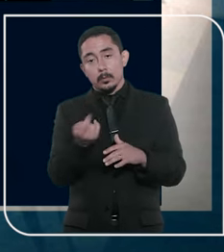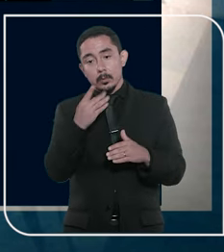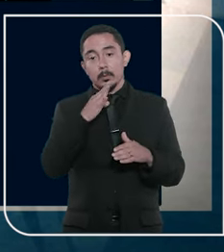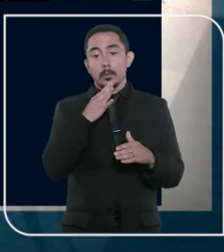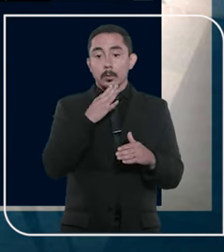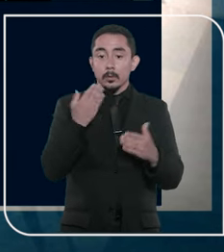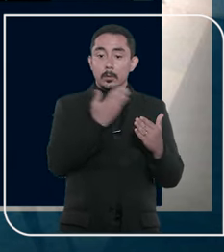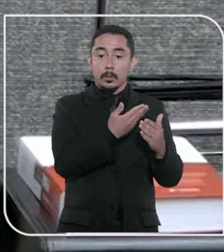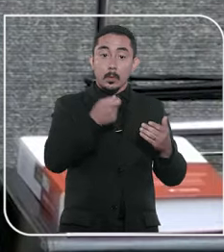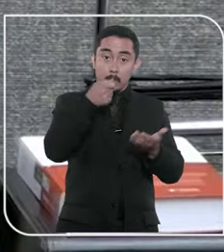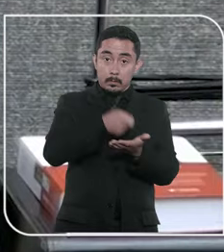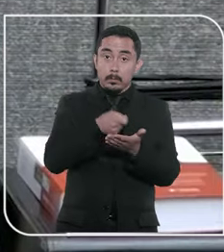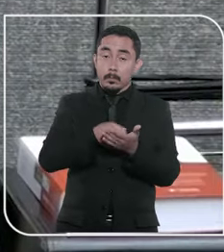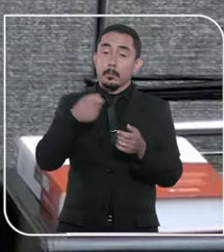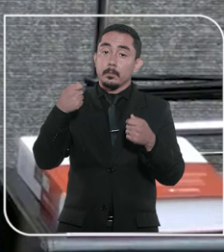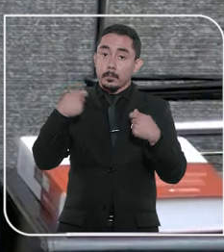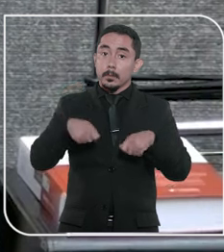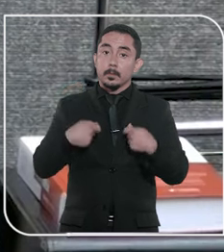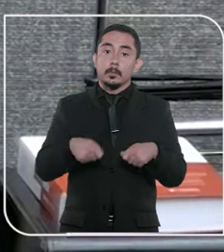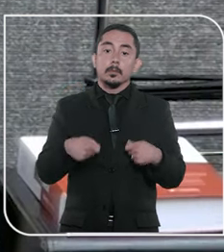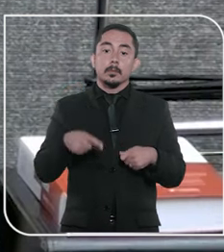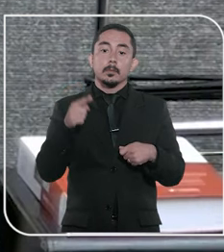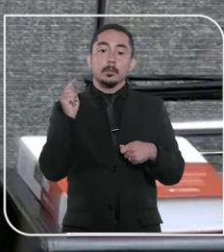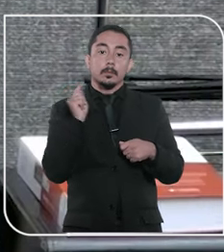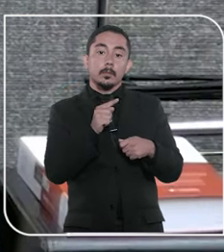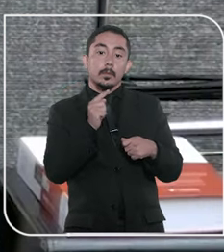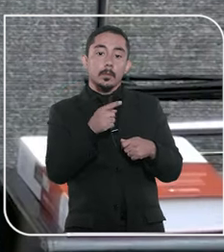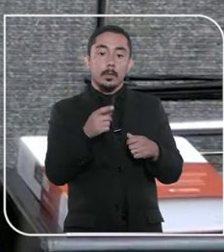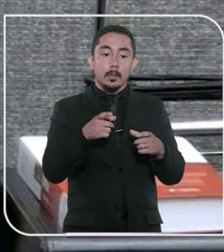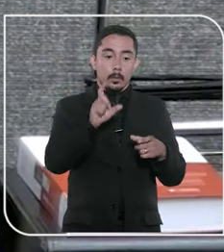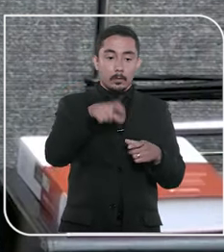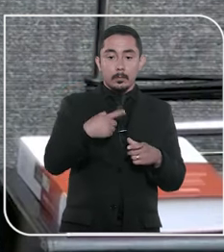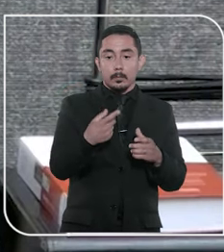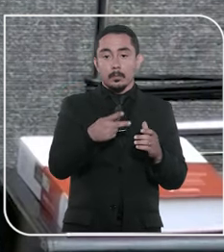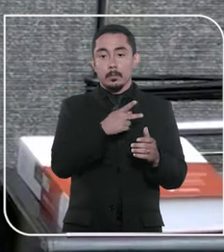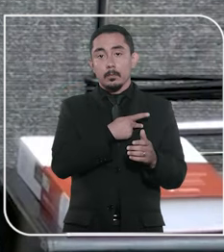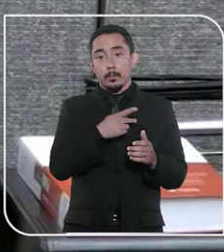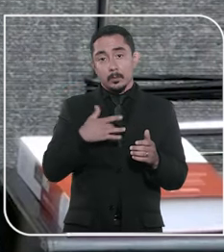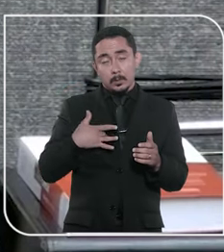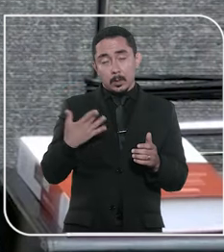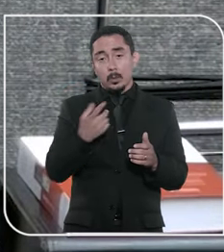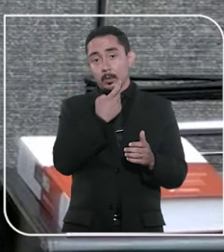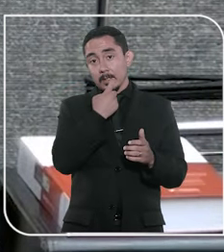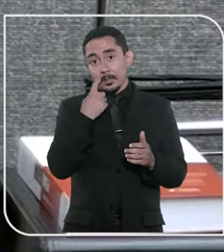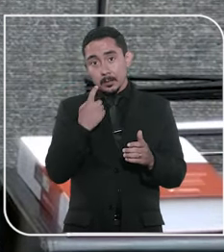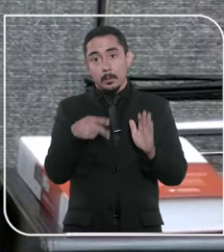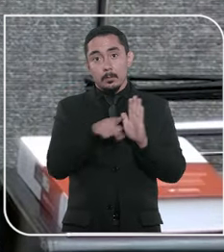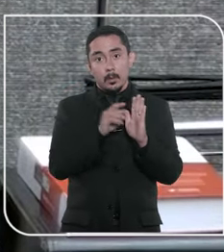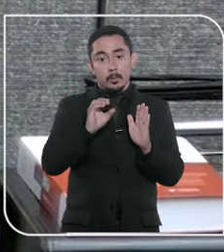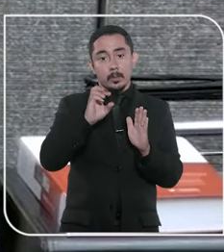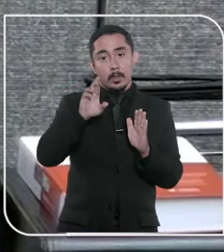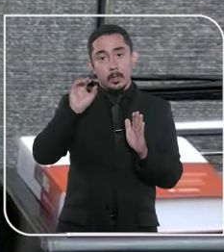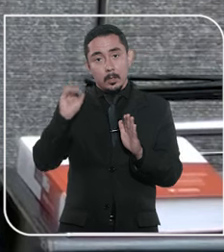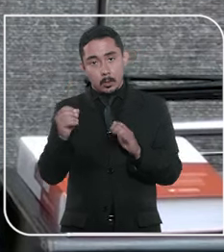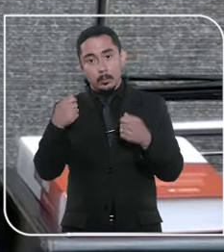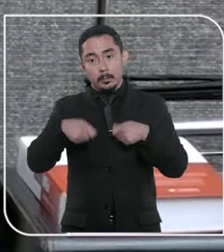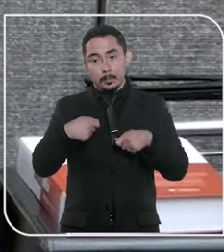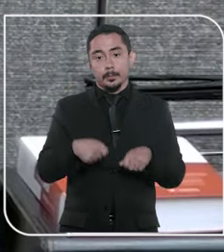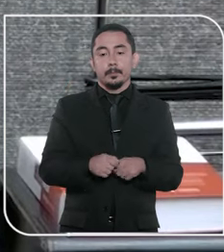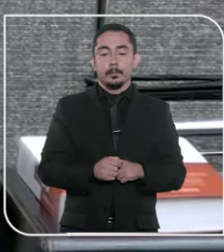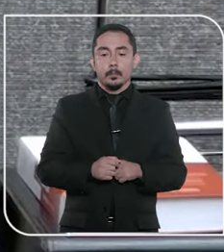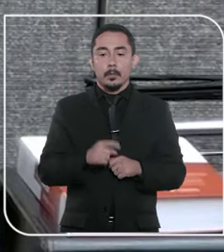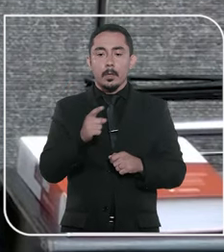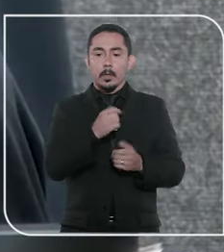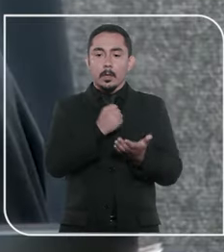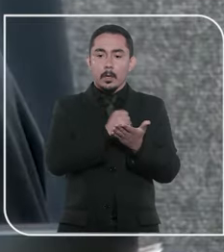precedente do STJ em que foi reconhecida a obrigatoriedade de registro das operadoras de planos odontológicos nos Conselhos Regionais